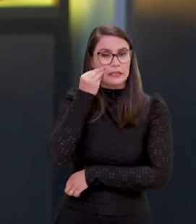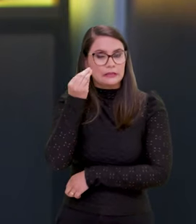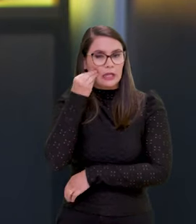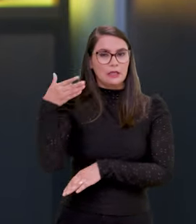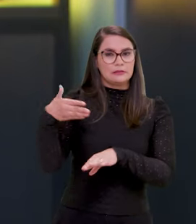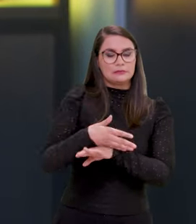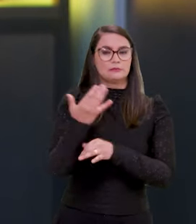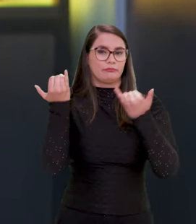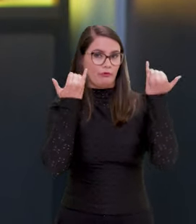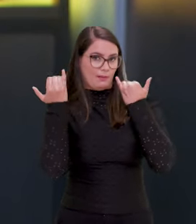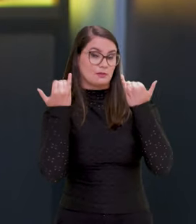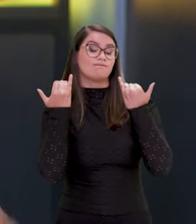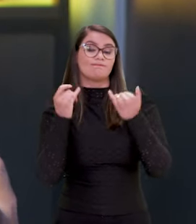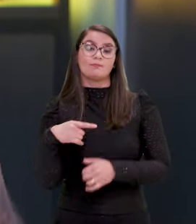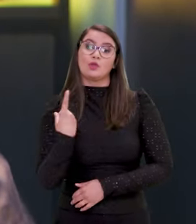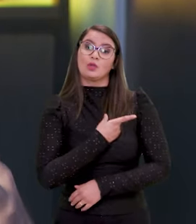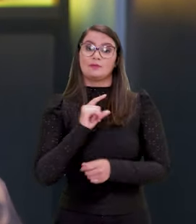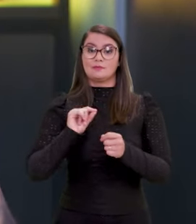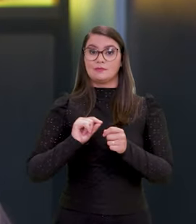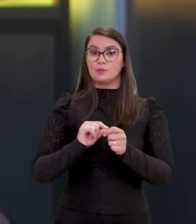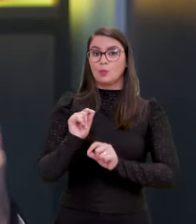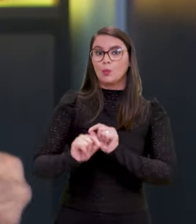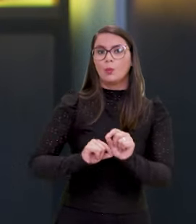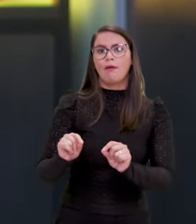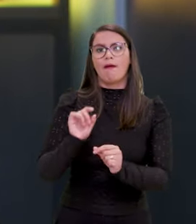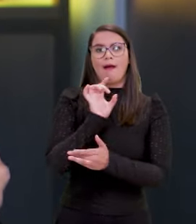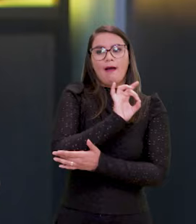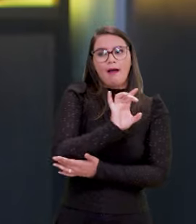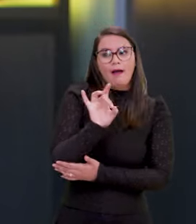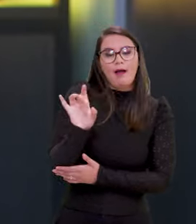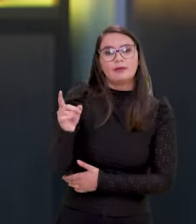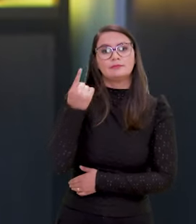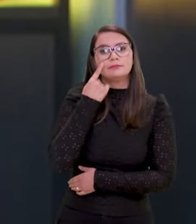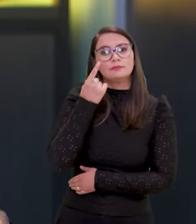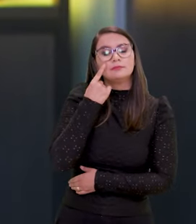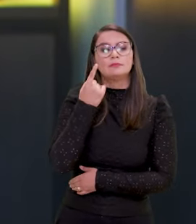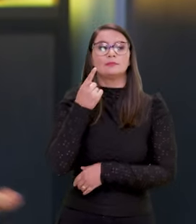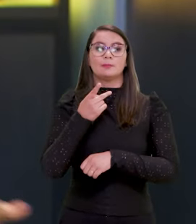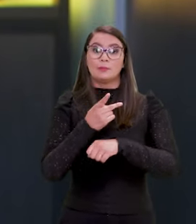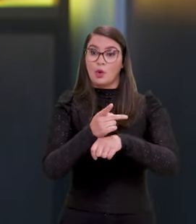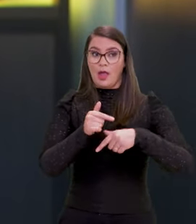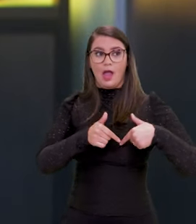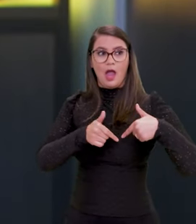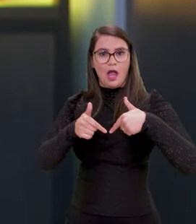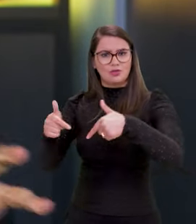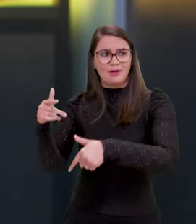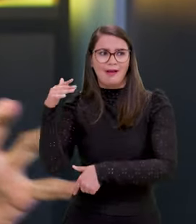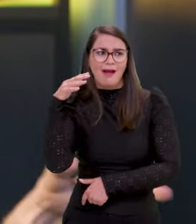acessar indevidamente uma informação. O que a gente tem feito é cada caso, a gente tem procurado agir